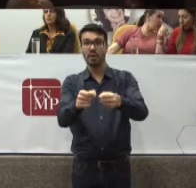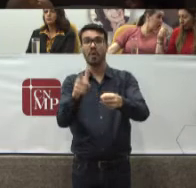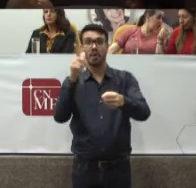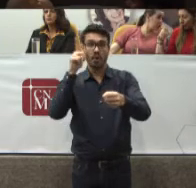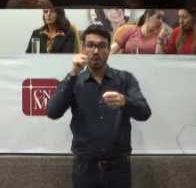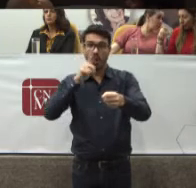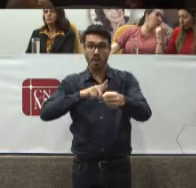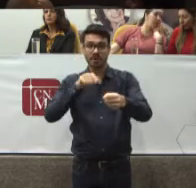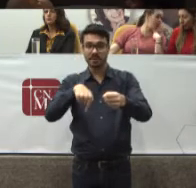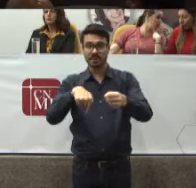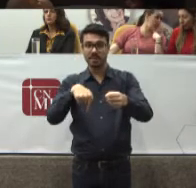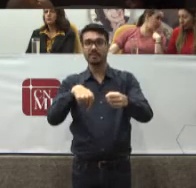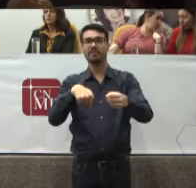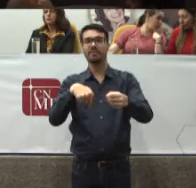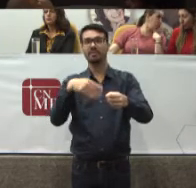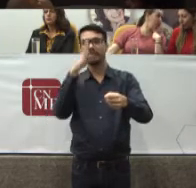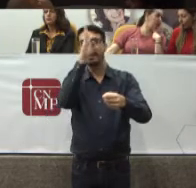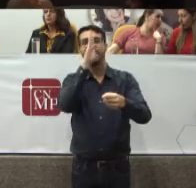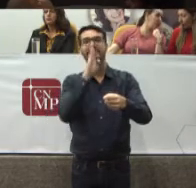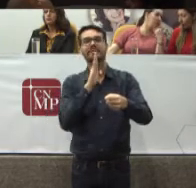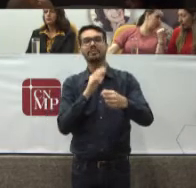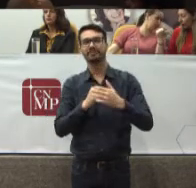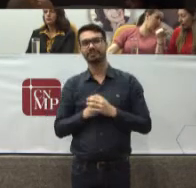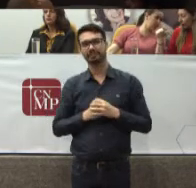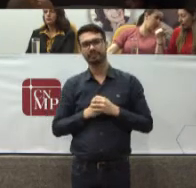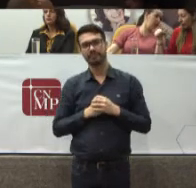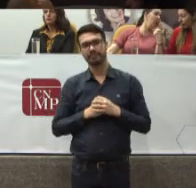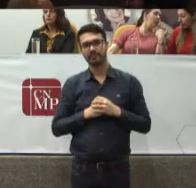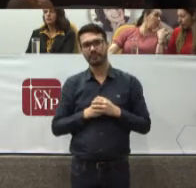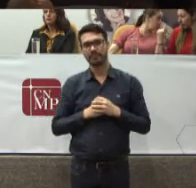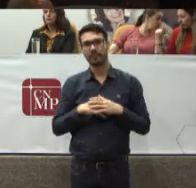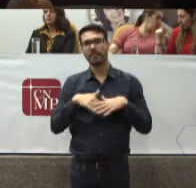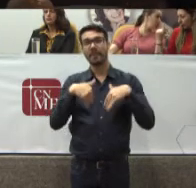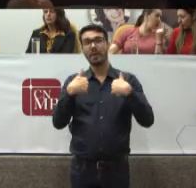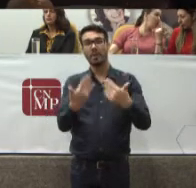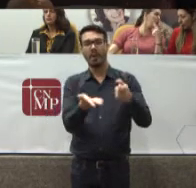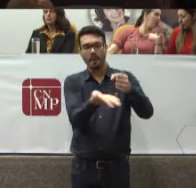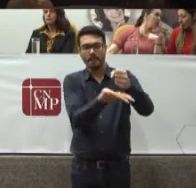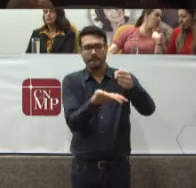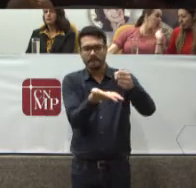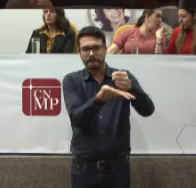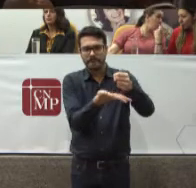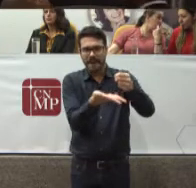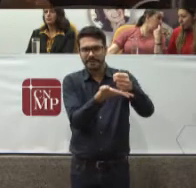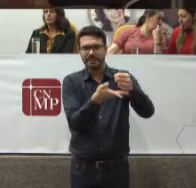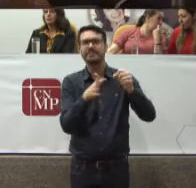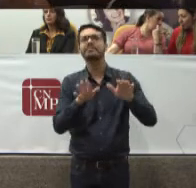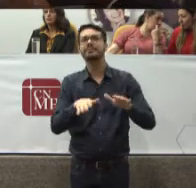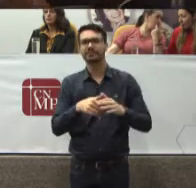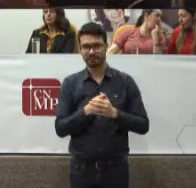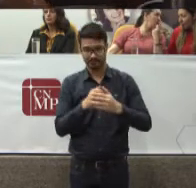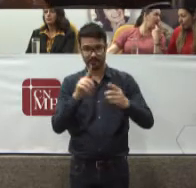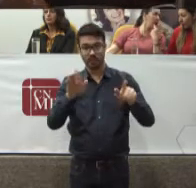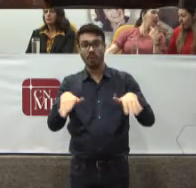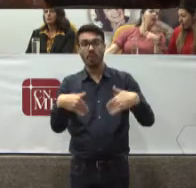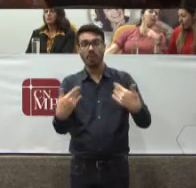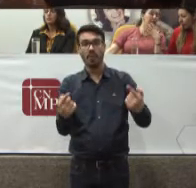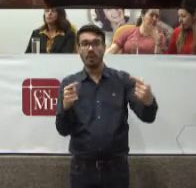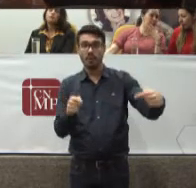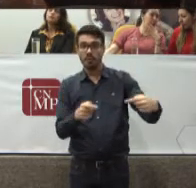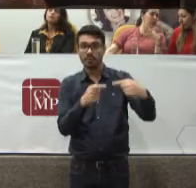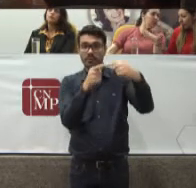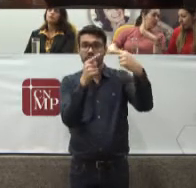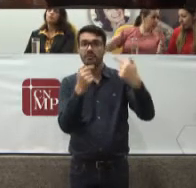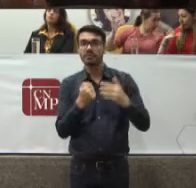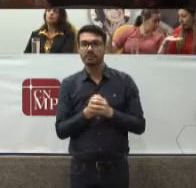República Federativa Do Brasil Quais os Fundamentos E quais os Objetivos Porque se é